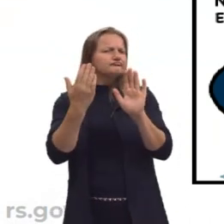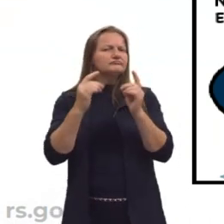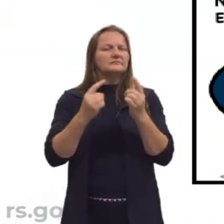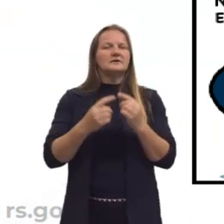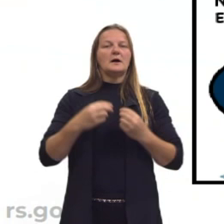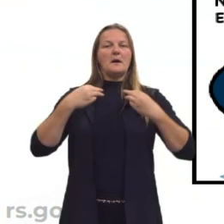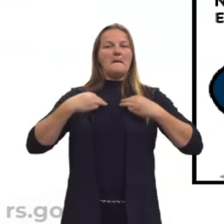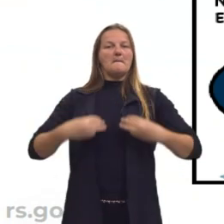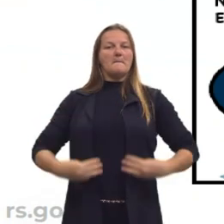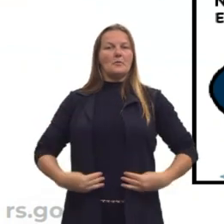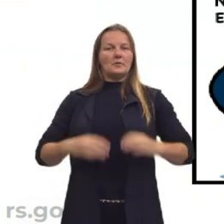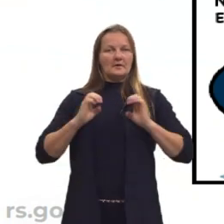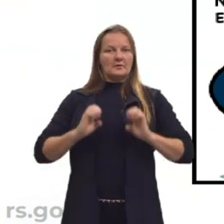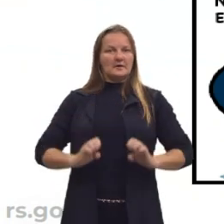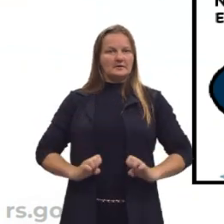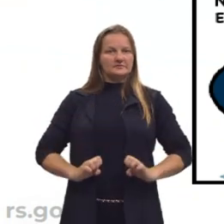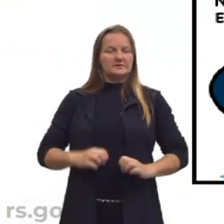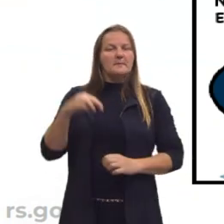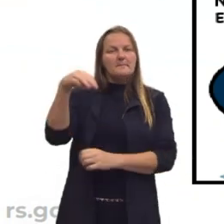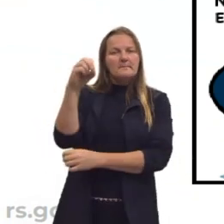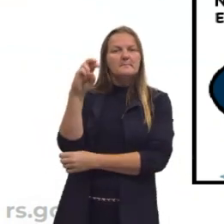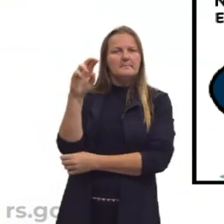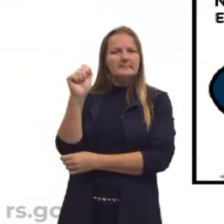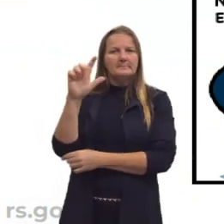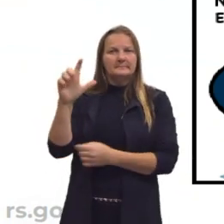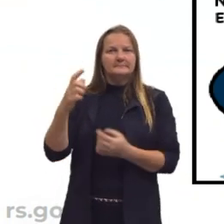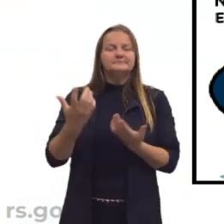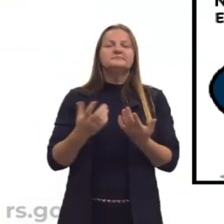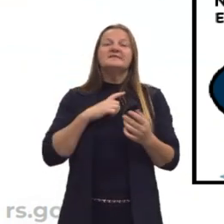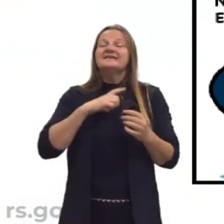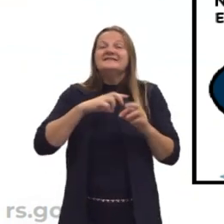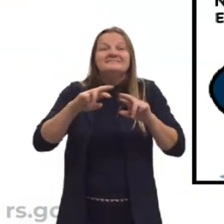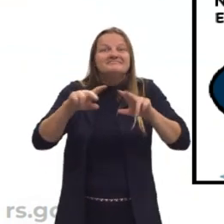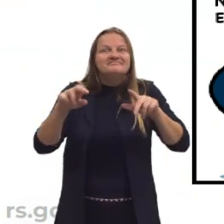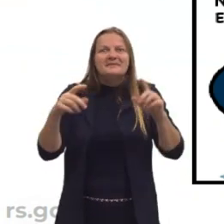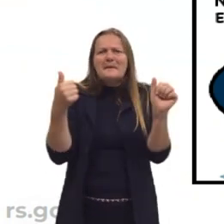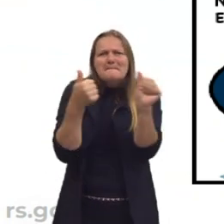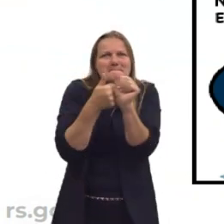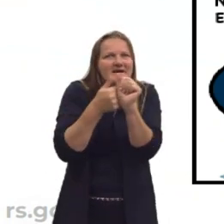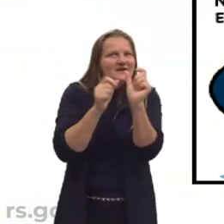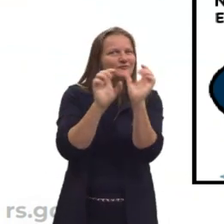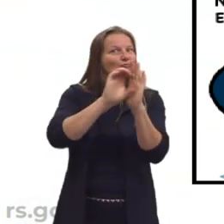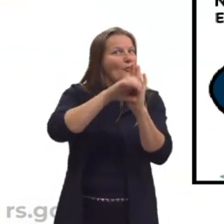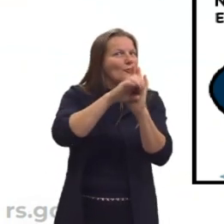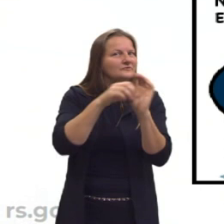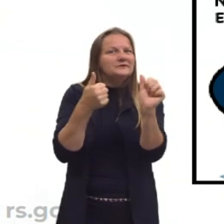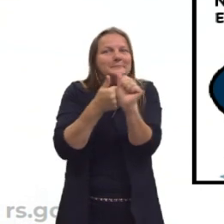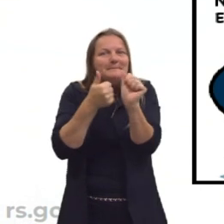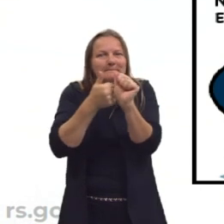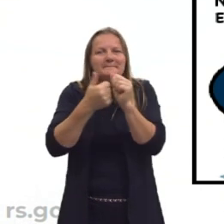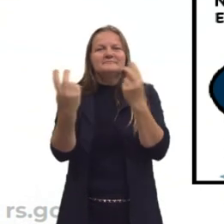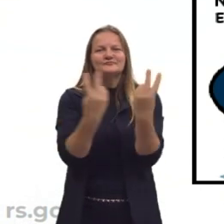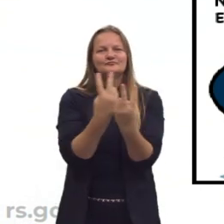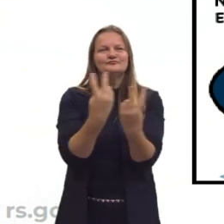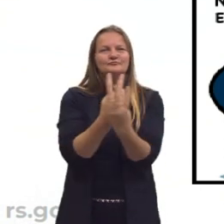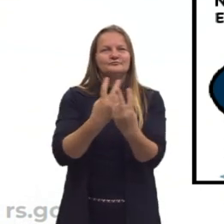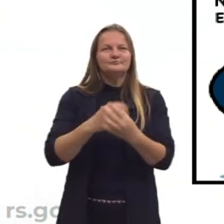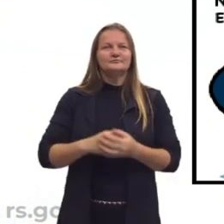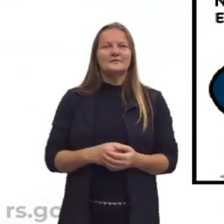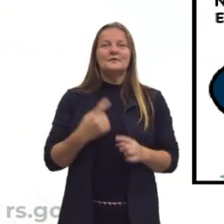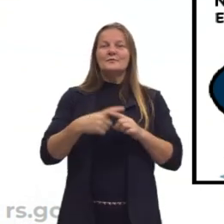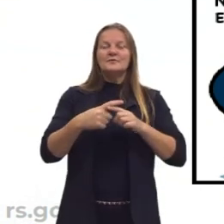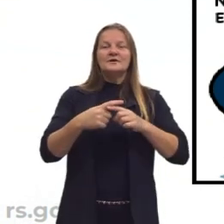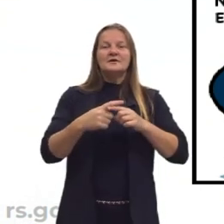Moral e ética. Moral e ética são coisas muito próximas. Elas têm a origem muito próxima da sua